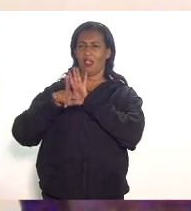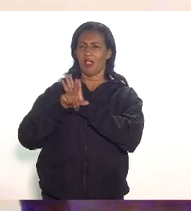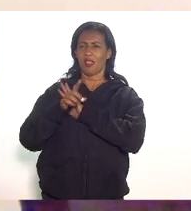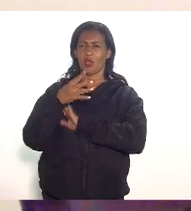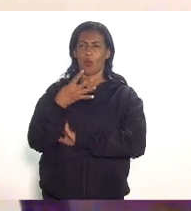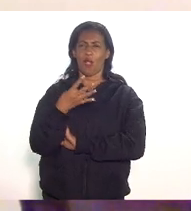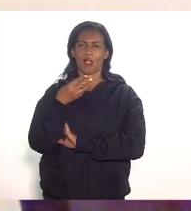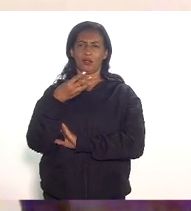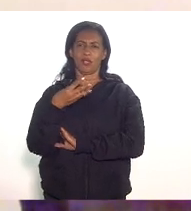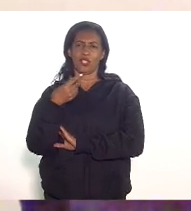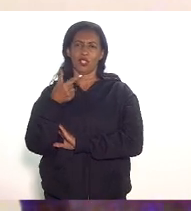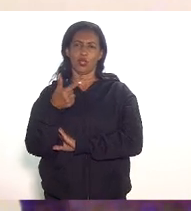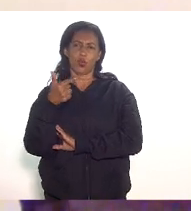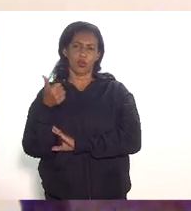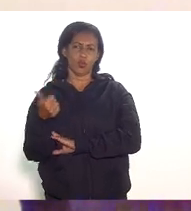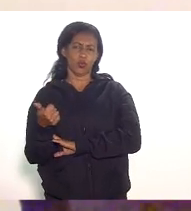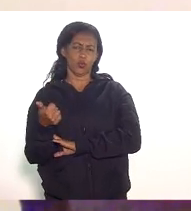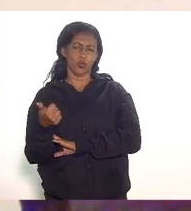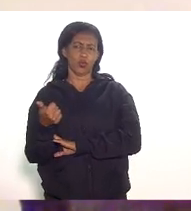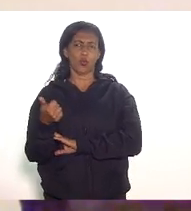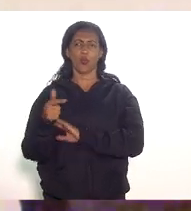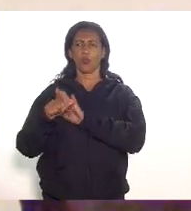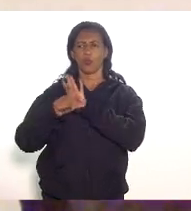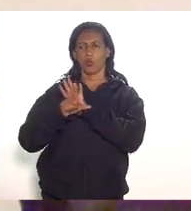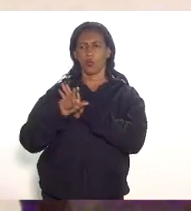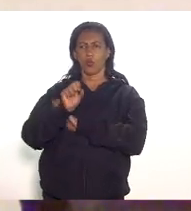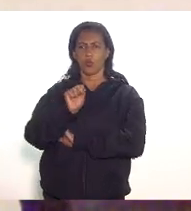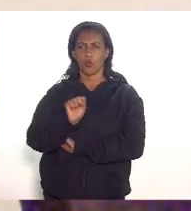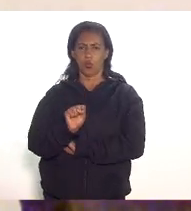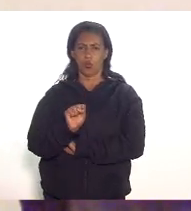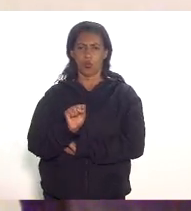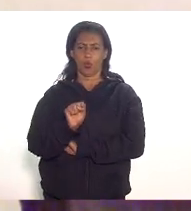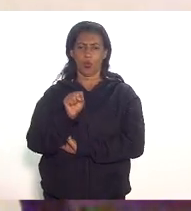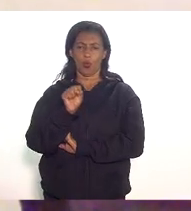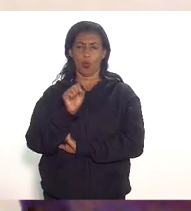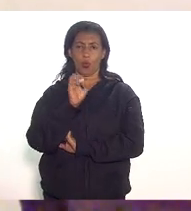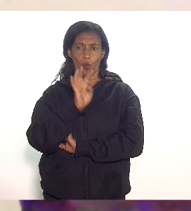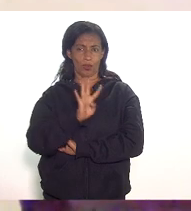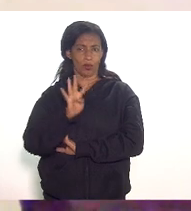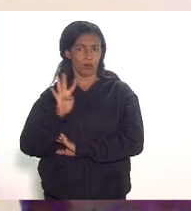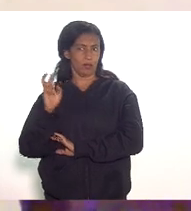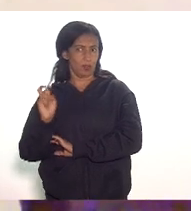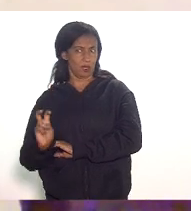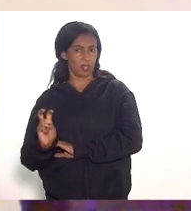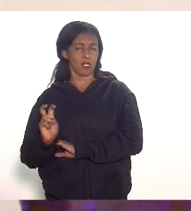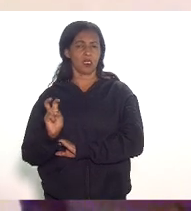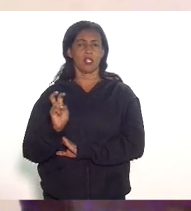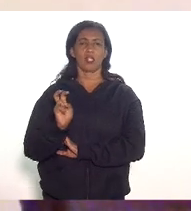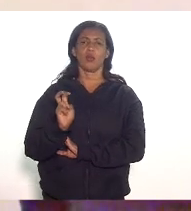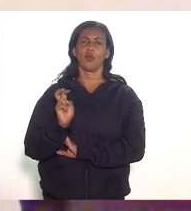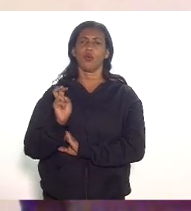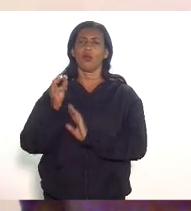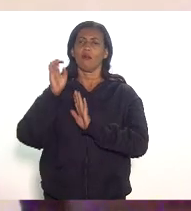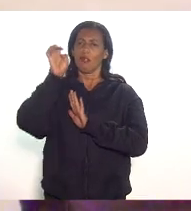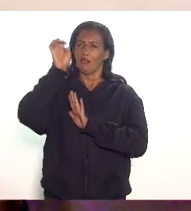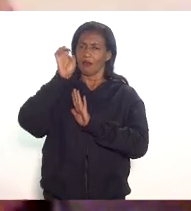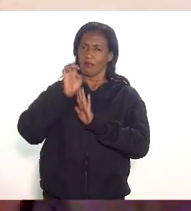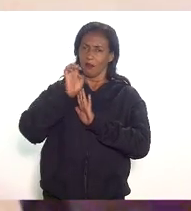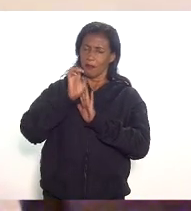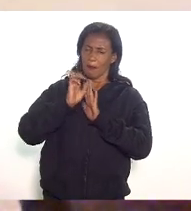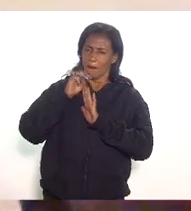.321 tivemos a edição da lei 8.445 que estabelece essas metas